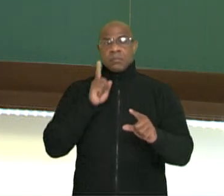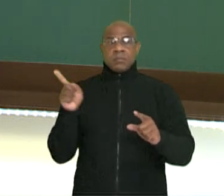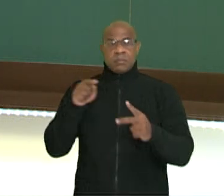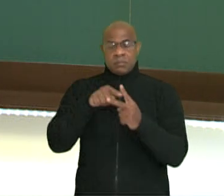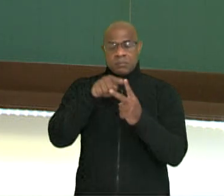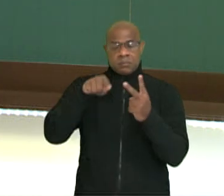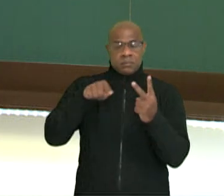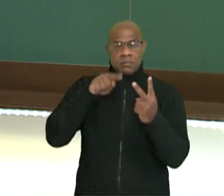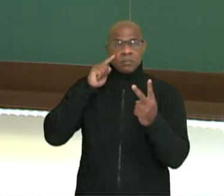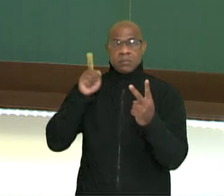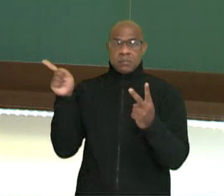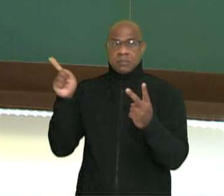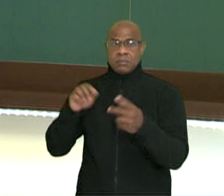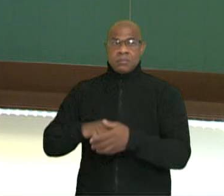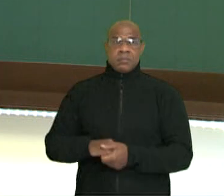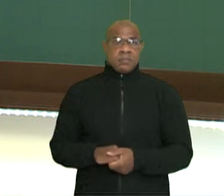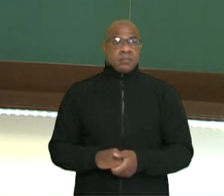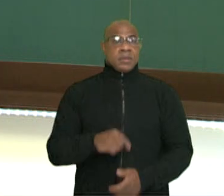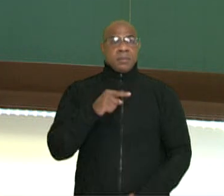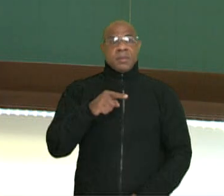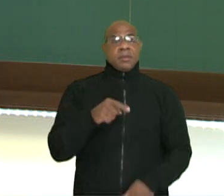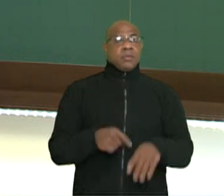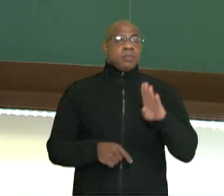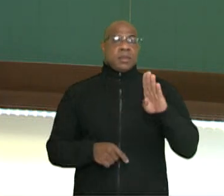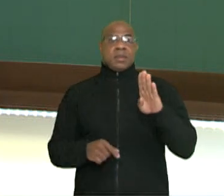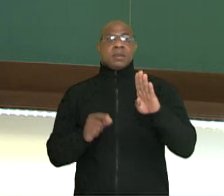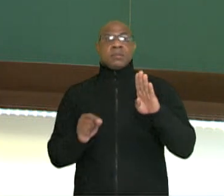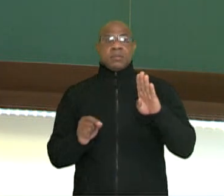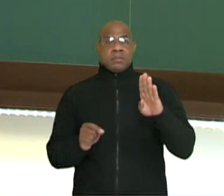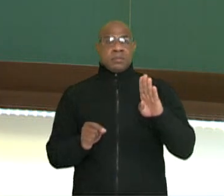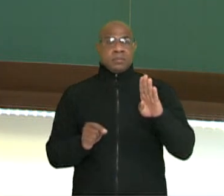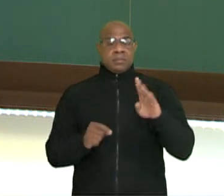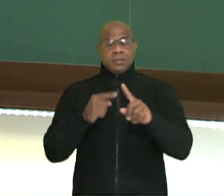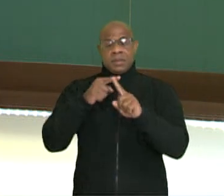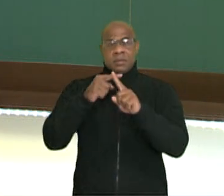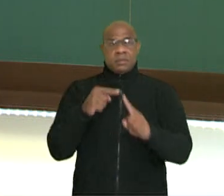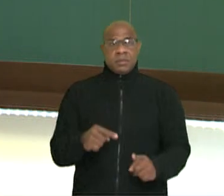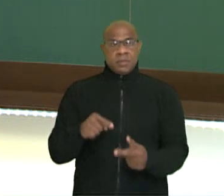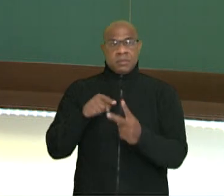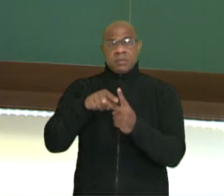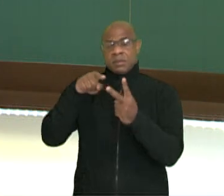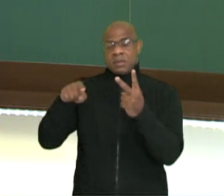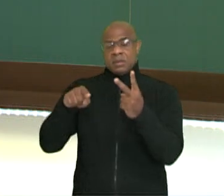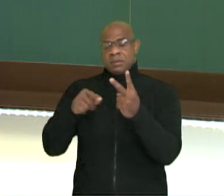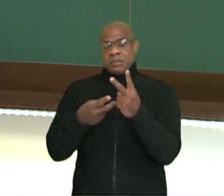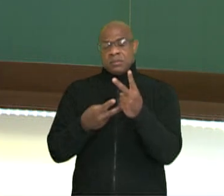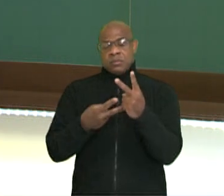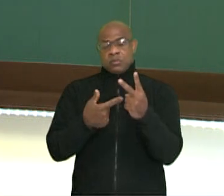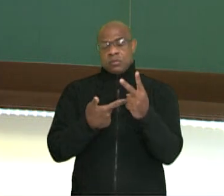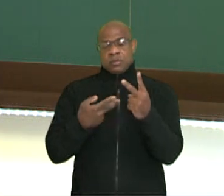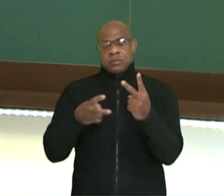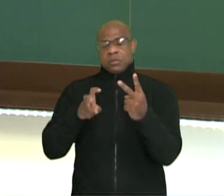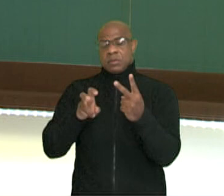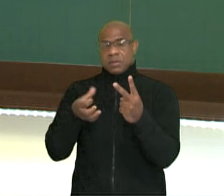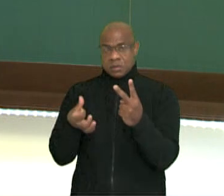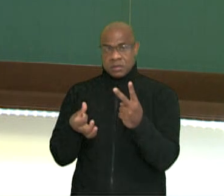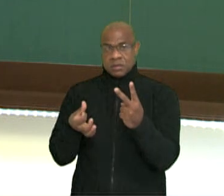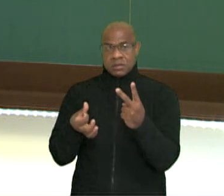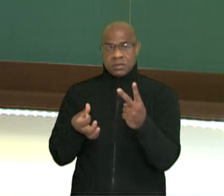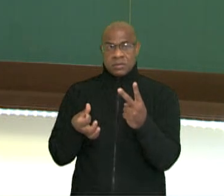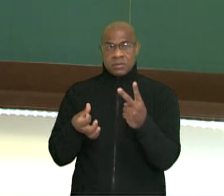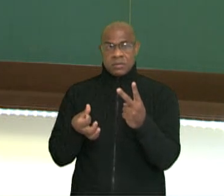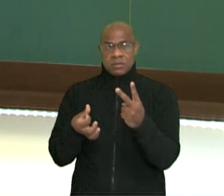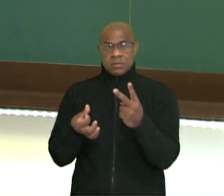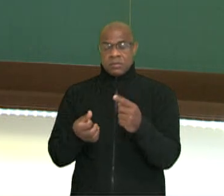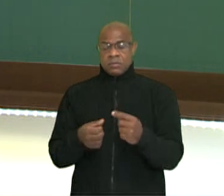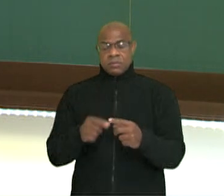vai ficar menos o B, que é menos 34, mais ou menos raiz do delta, que é 256, sobre 2 vezes A.